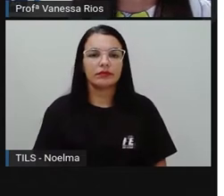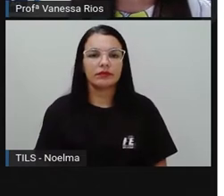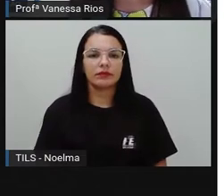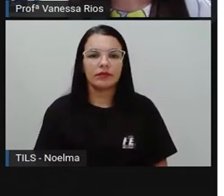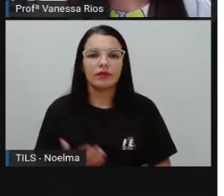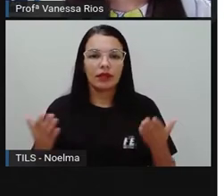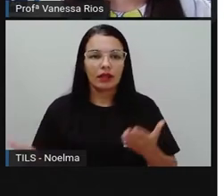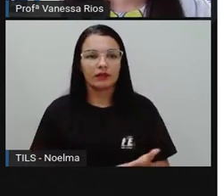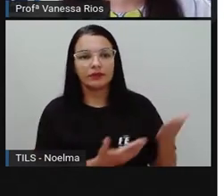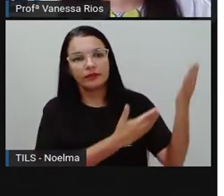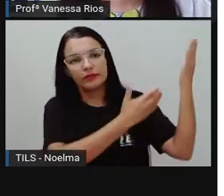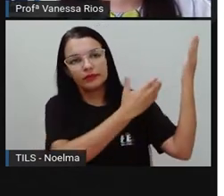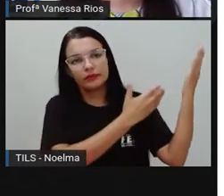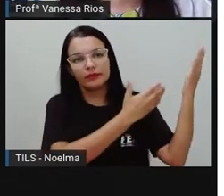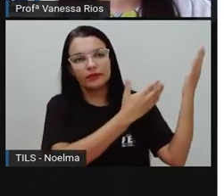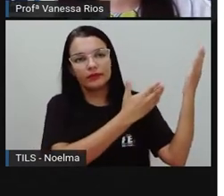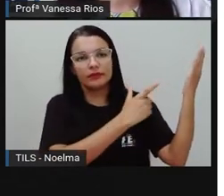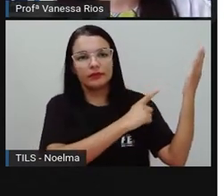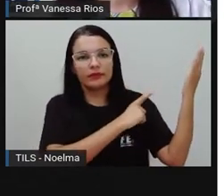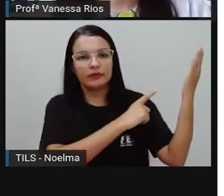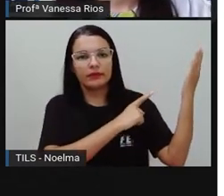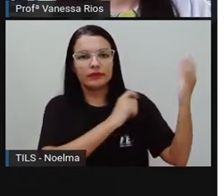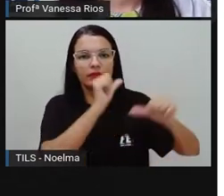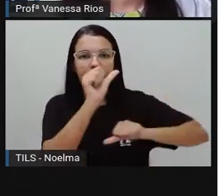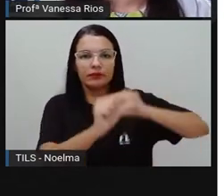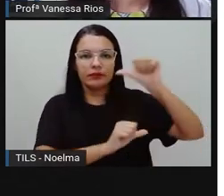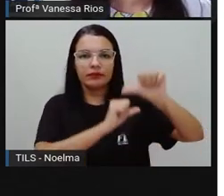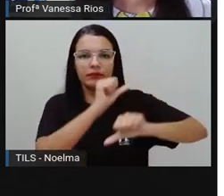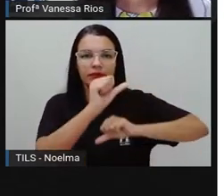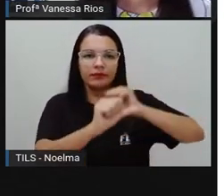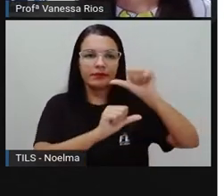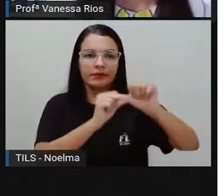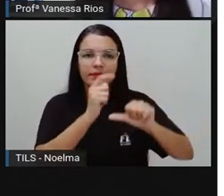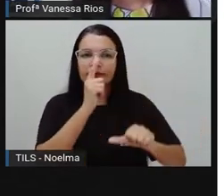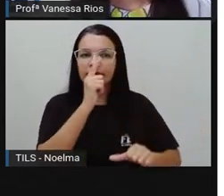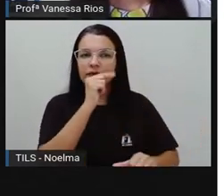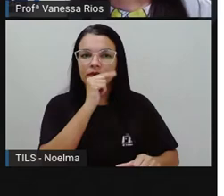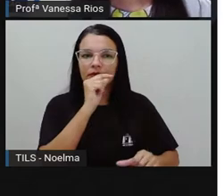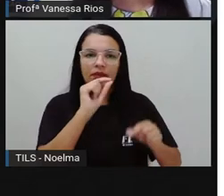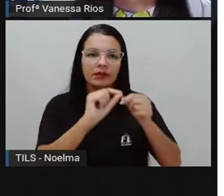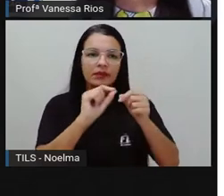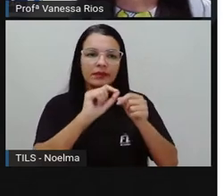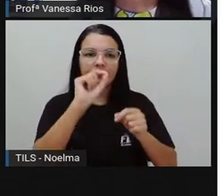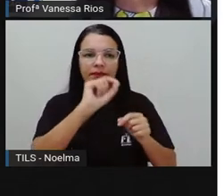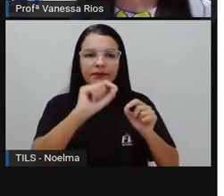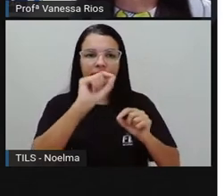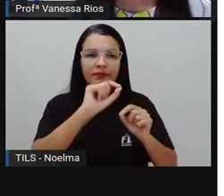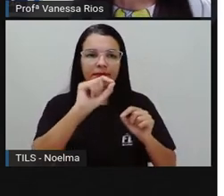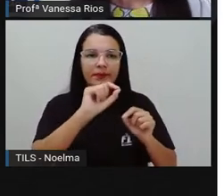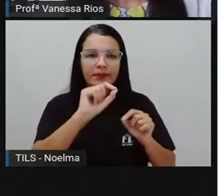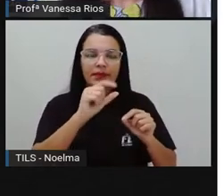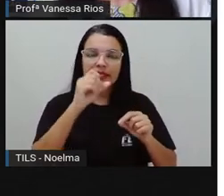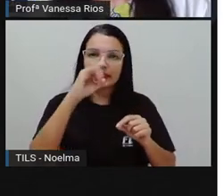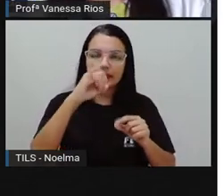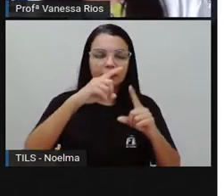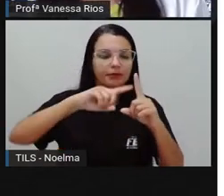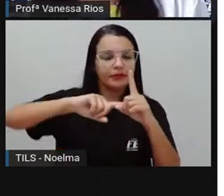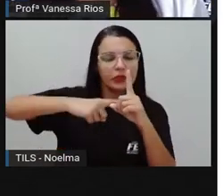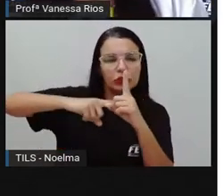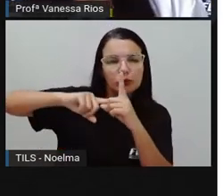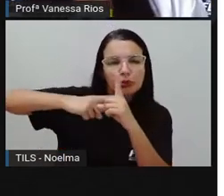E aí essas mudanças de estados físicos da água vai fazer com que, diminuindo a temperatura ou